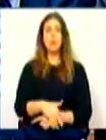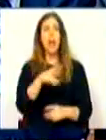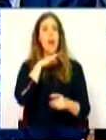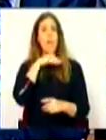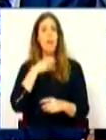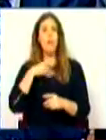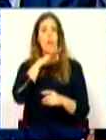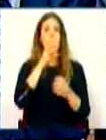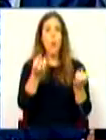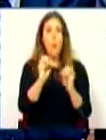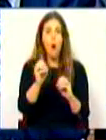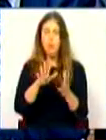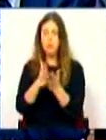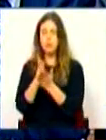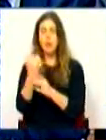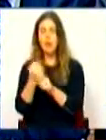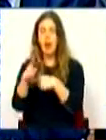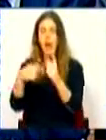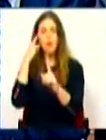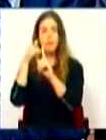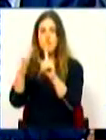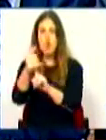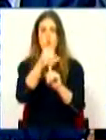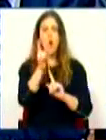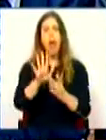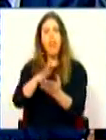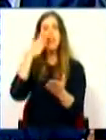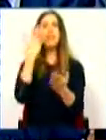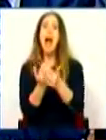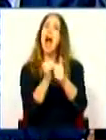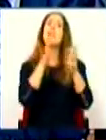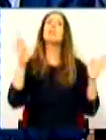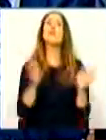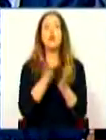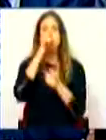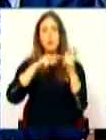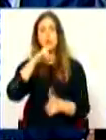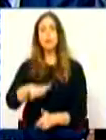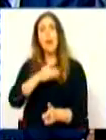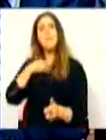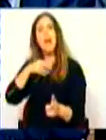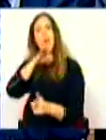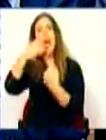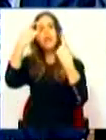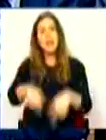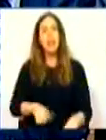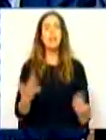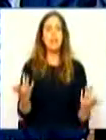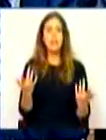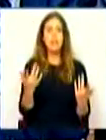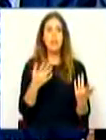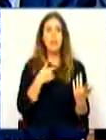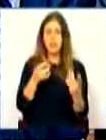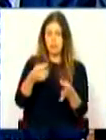de família, temos de continuar a trabalhar para chegar ao nosso objetivo, que é garantir a todos os portugueses o seu médico de família e por isso o